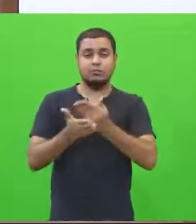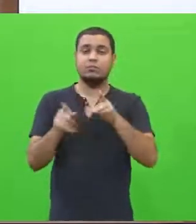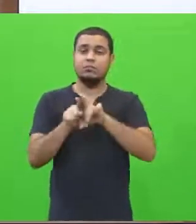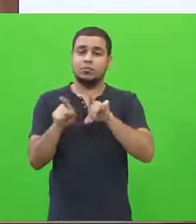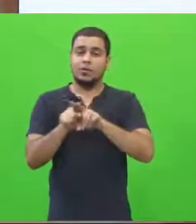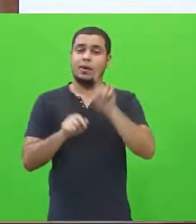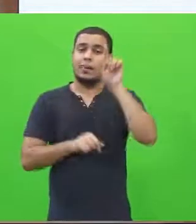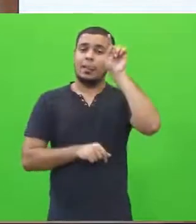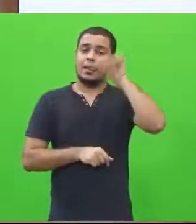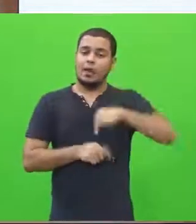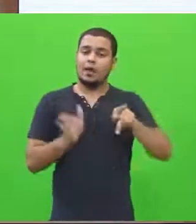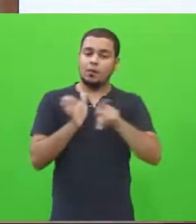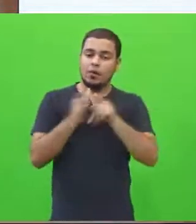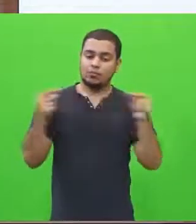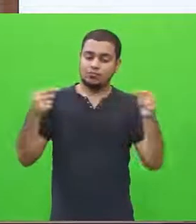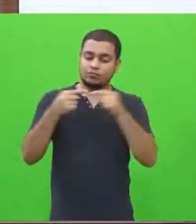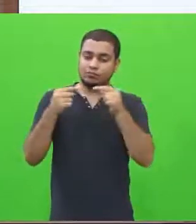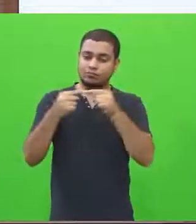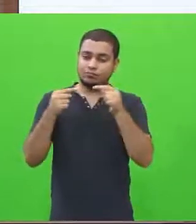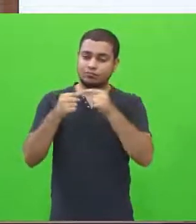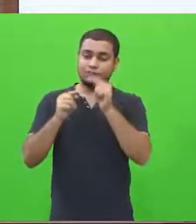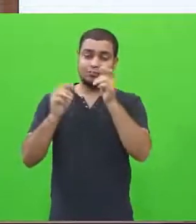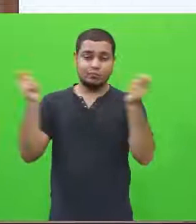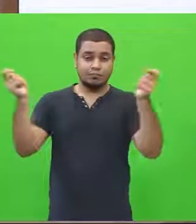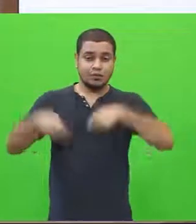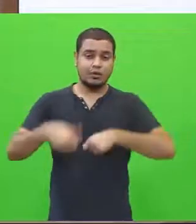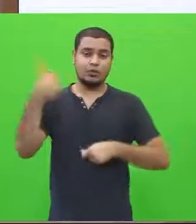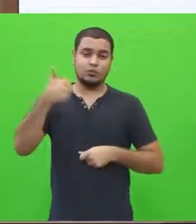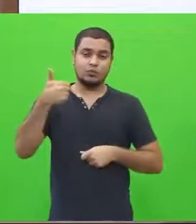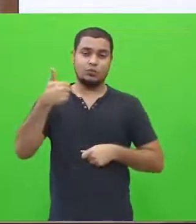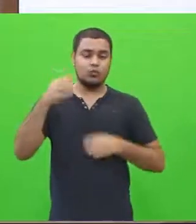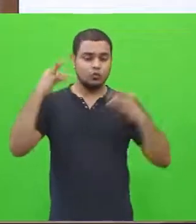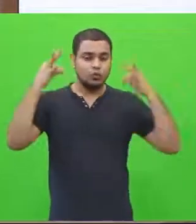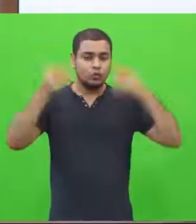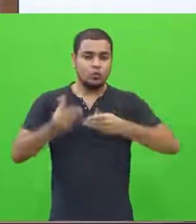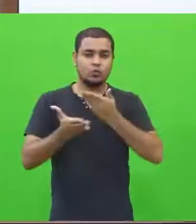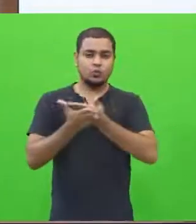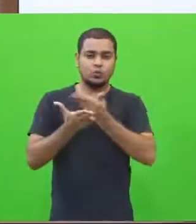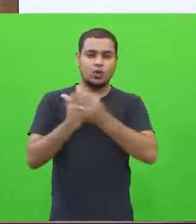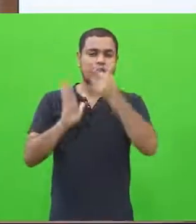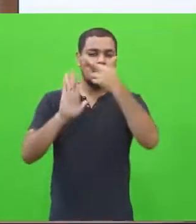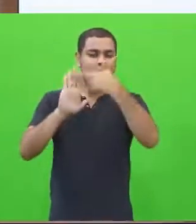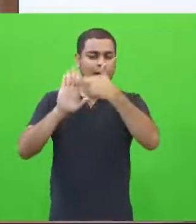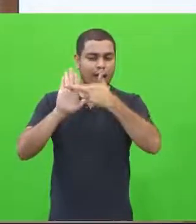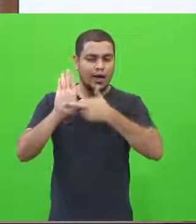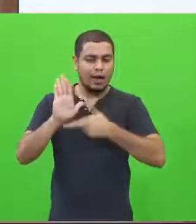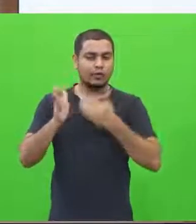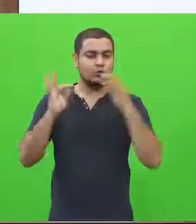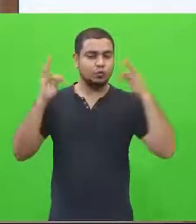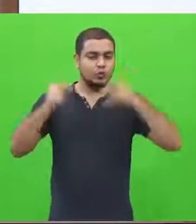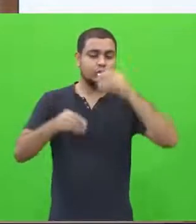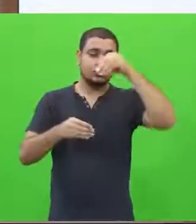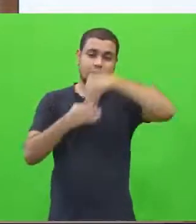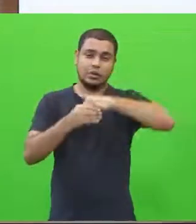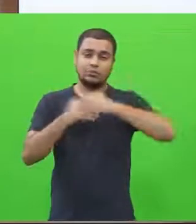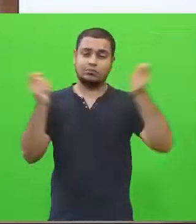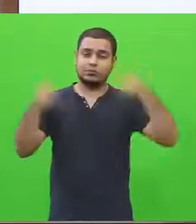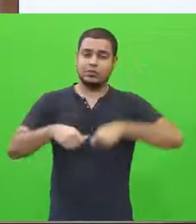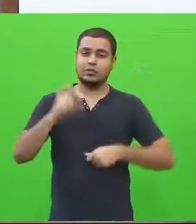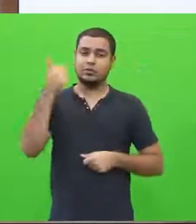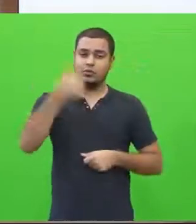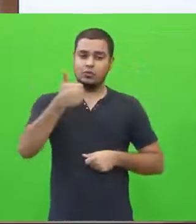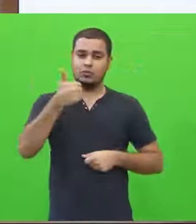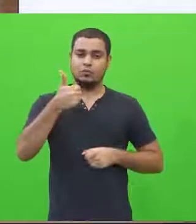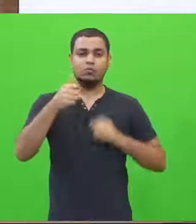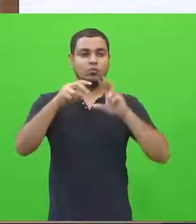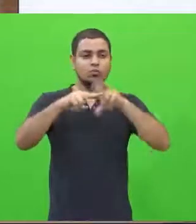ela faz parte dessa competência 1. Quer dizer que tudo aquilo que é regra e exceção, vocês vêm aprendendo ao longo de toda